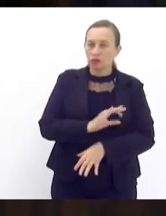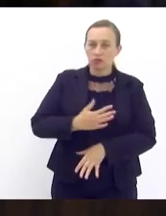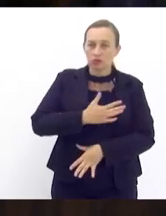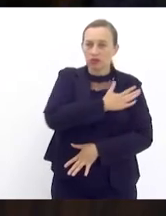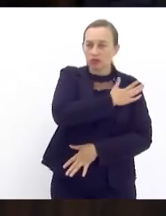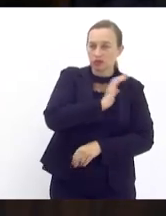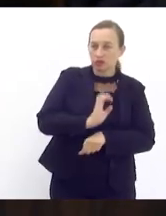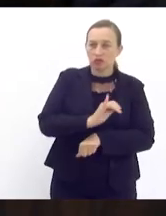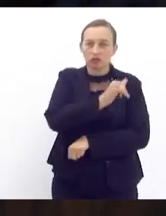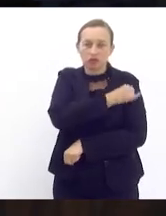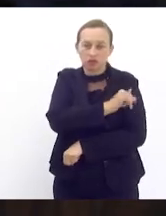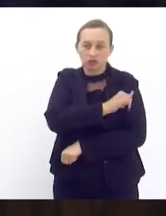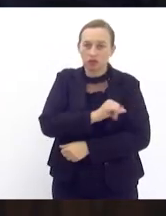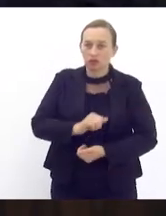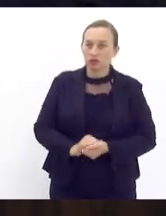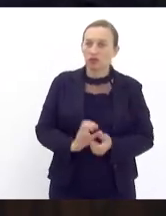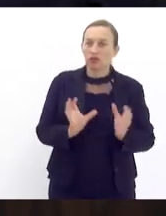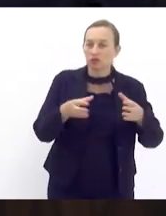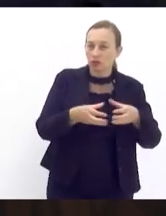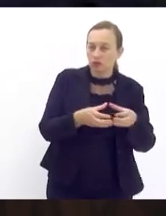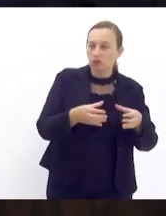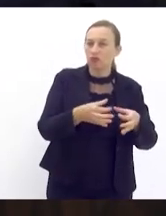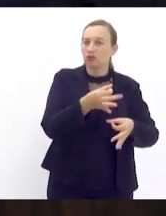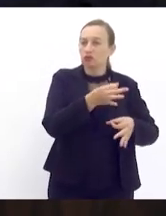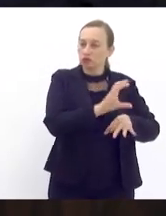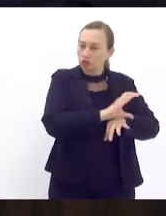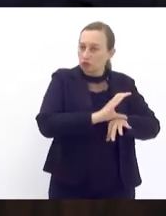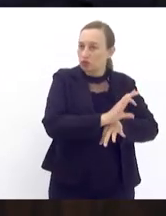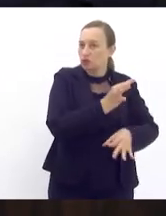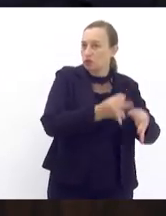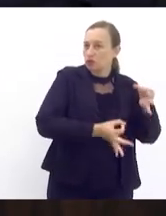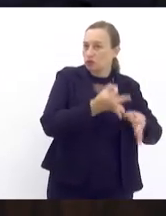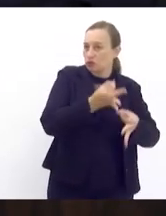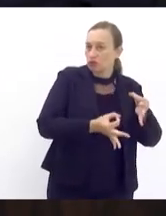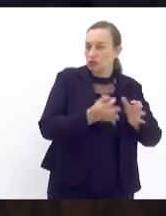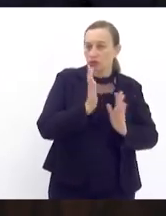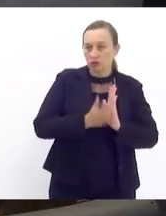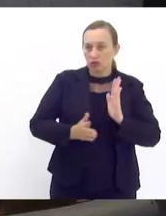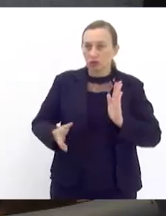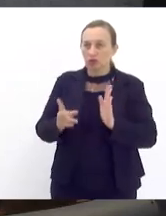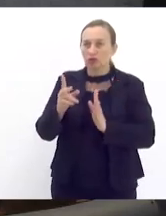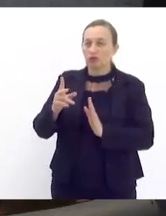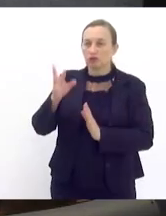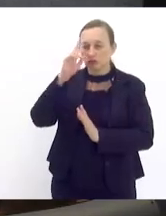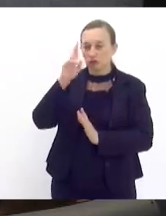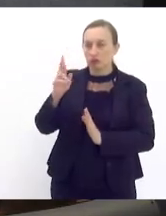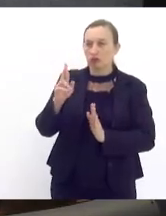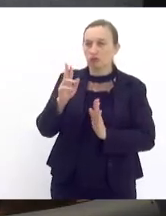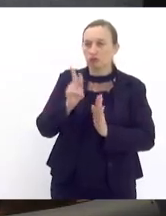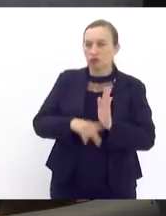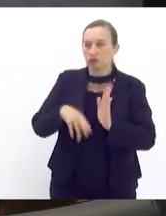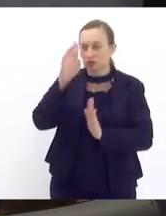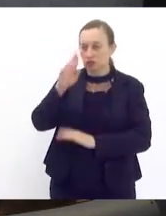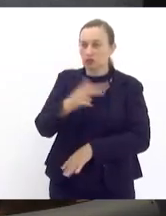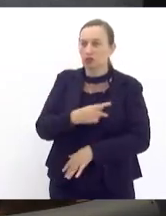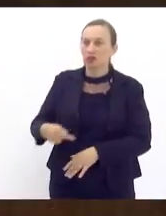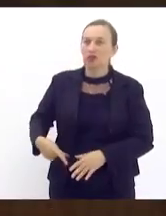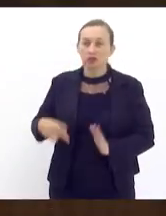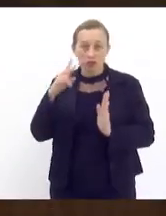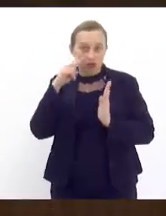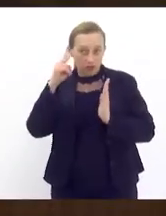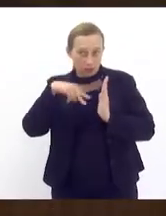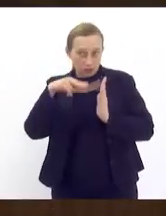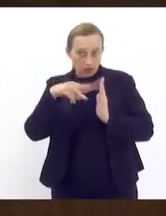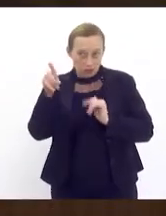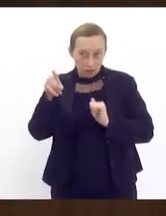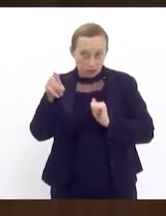Janeiro parecer das comissões de constituição e justiça questão de ordem sobre o projeto presidente antes de vossa excelência ler os pareceres